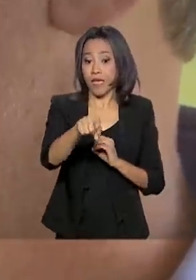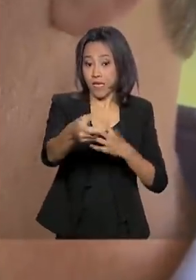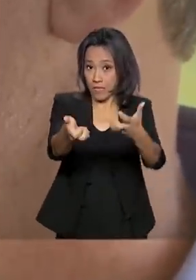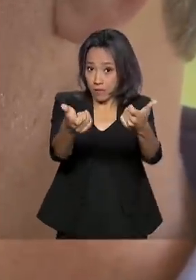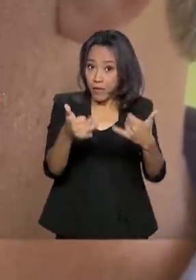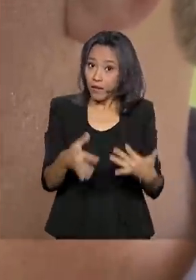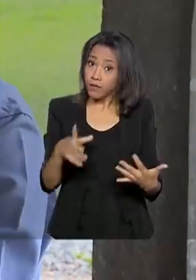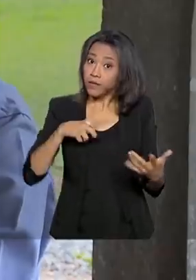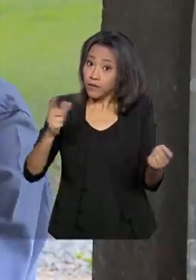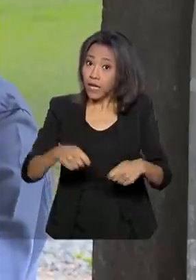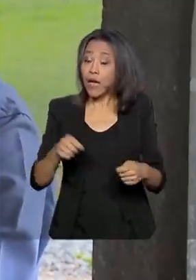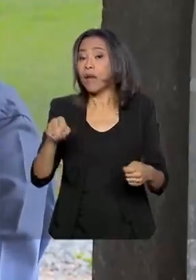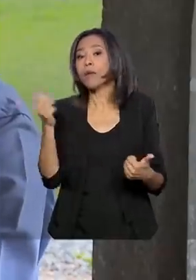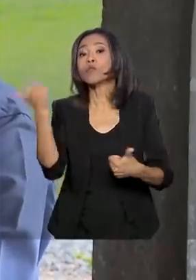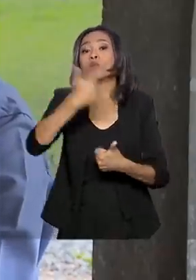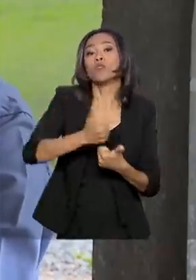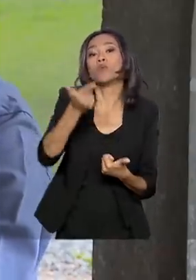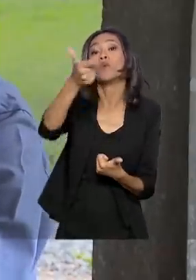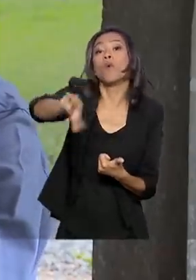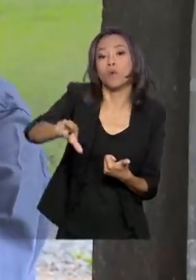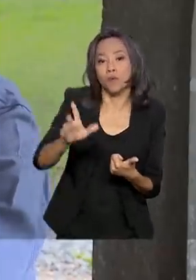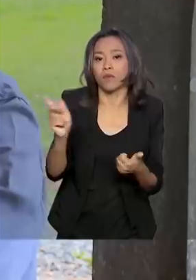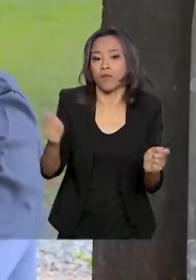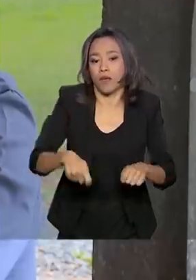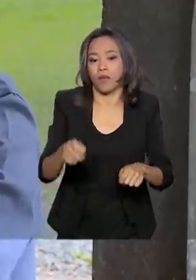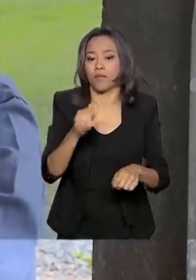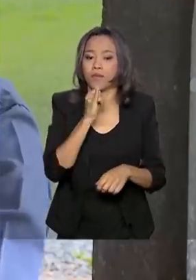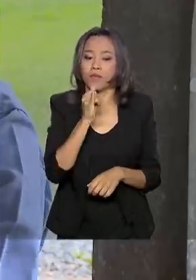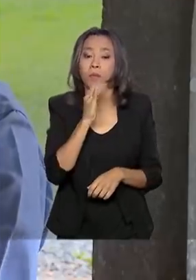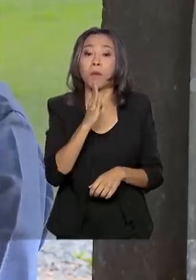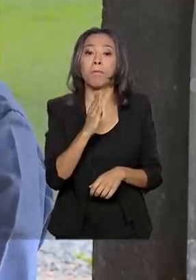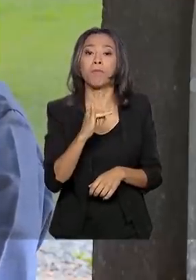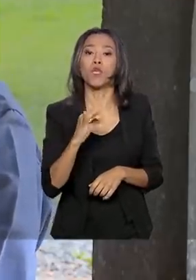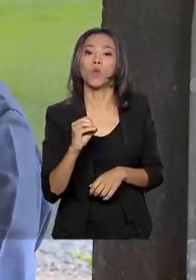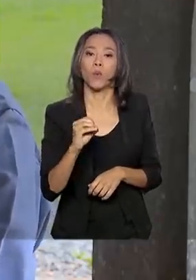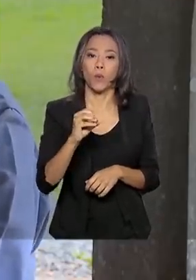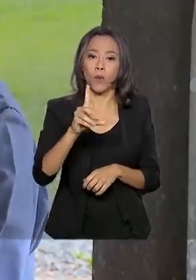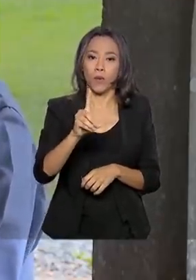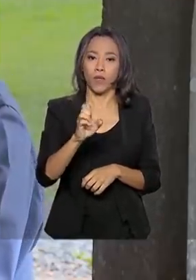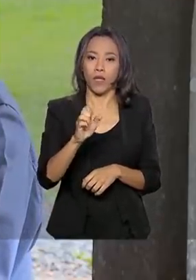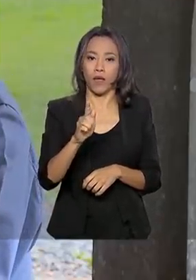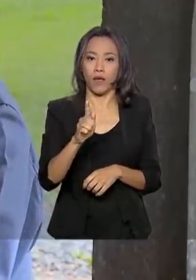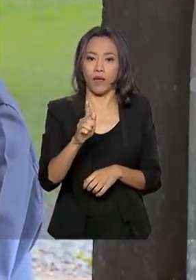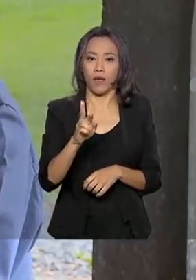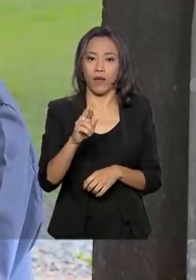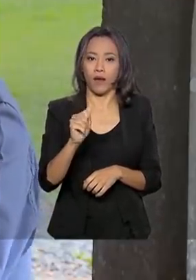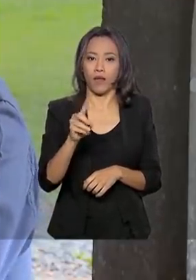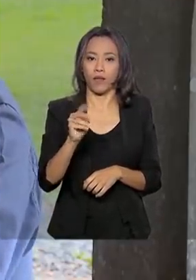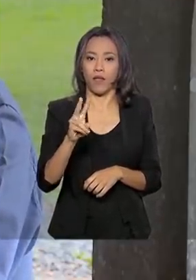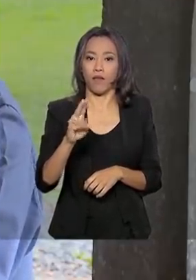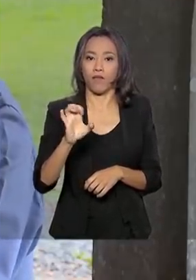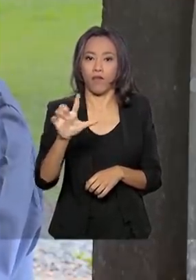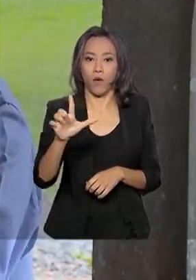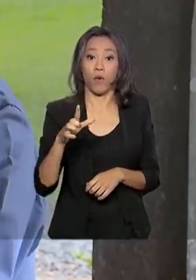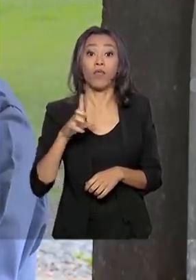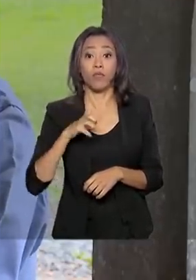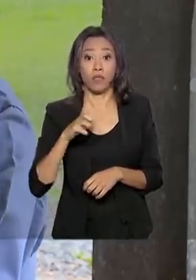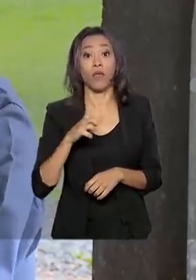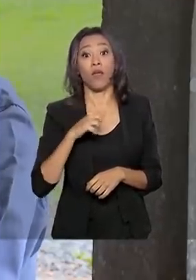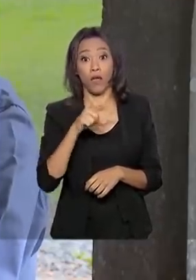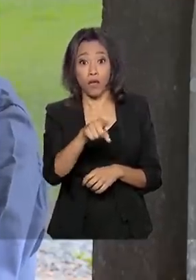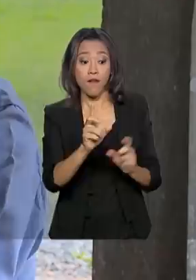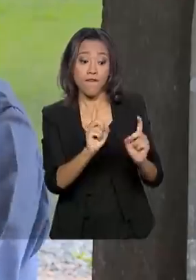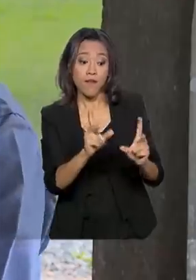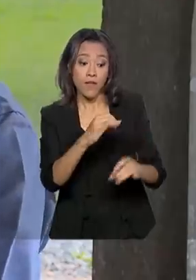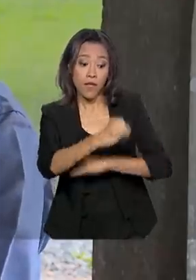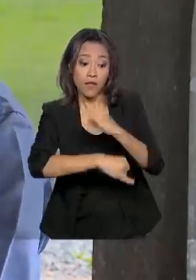que tem alternativa. Material biodegradável, por exemplo, é muito fácil encontrar na internet ofertas de confetes